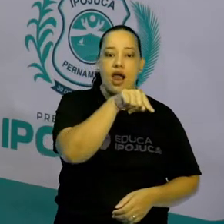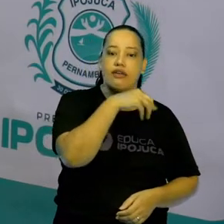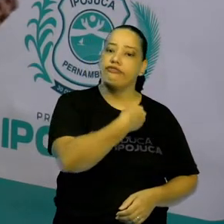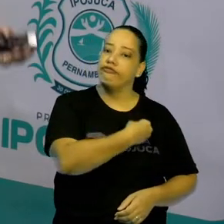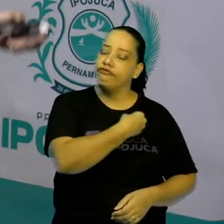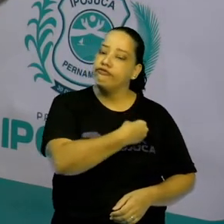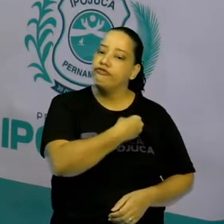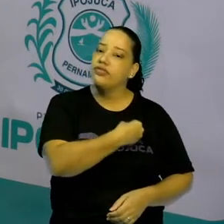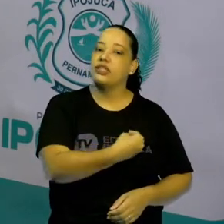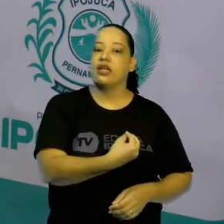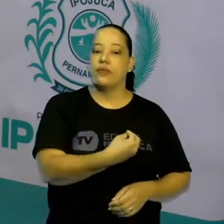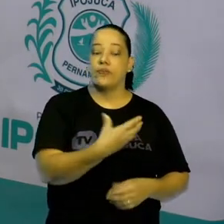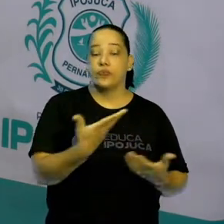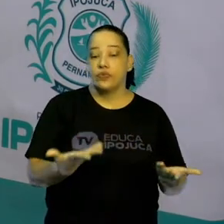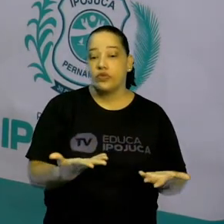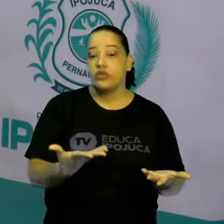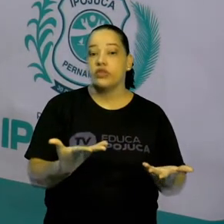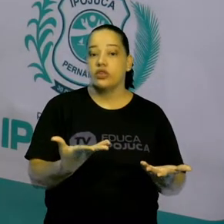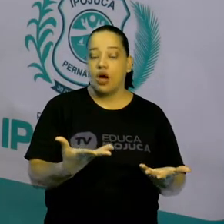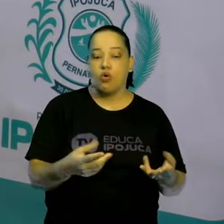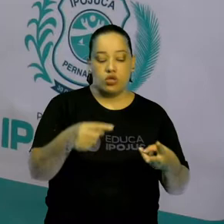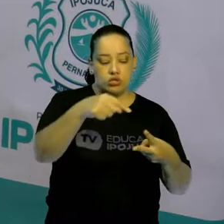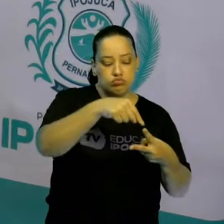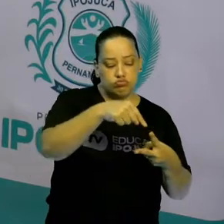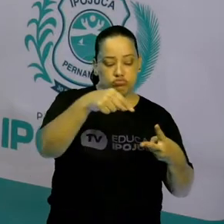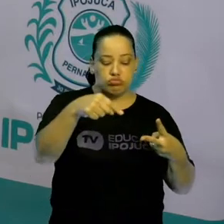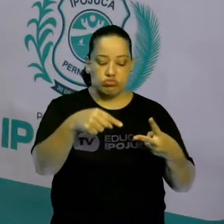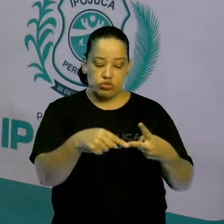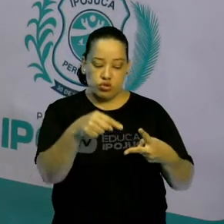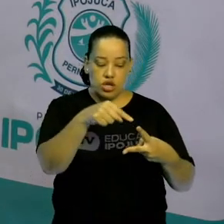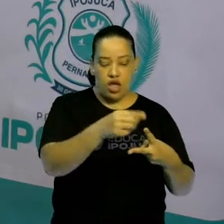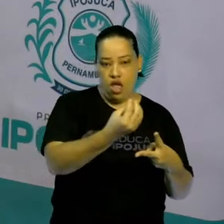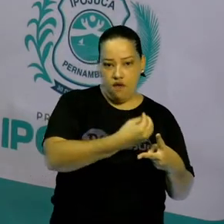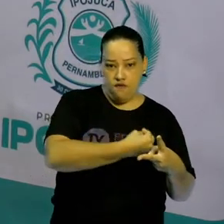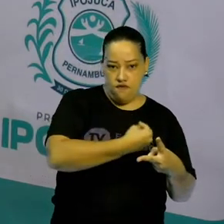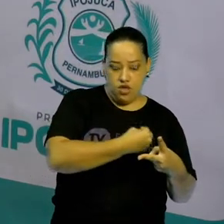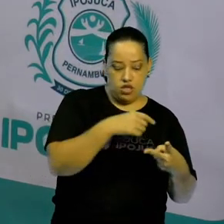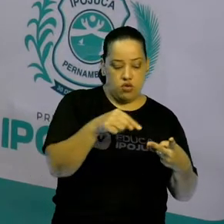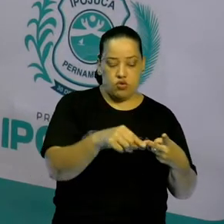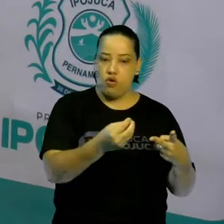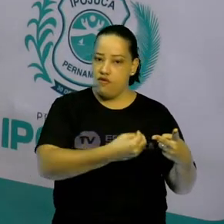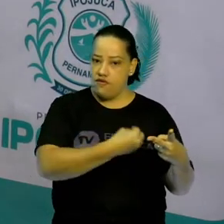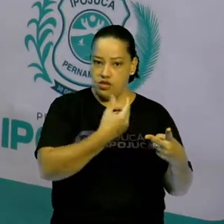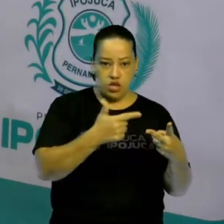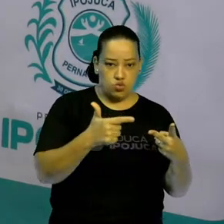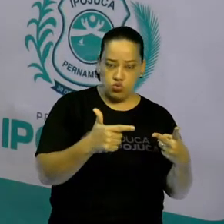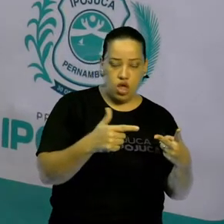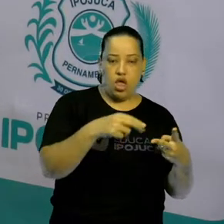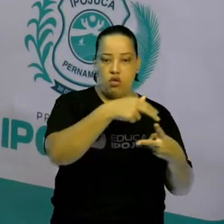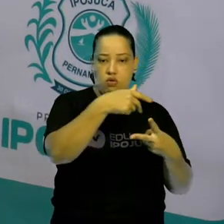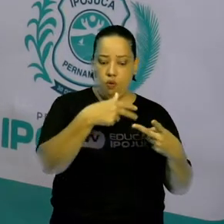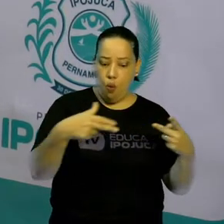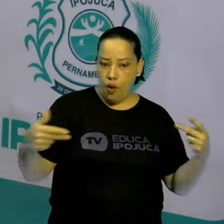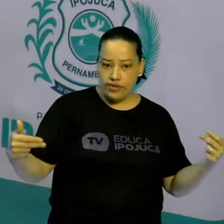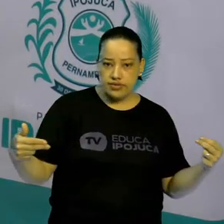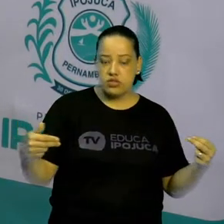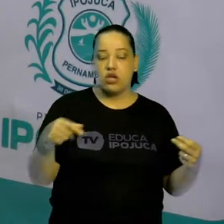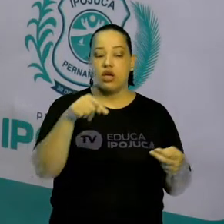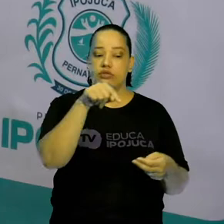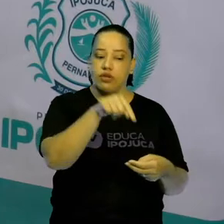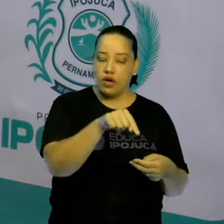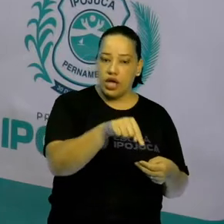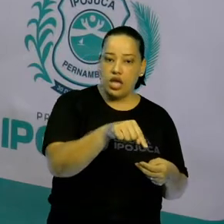ali. Então, quando eu junto os dois, e esses dois estão ali vivendo, aquele mesmo local, se